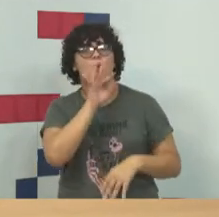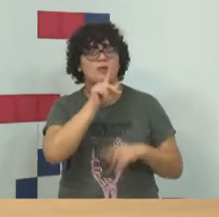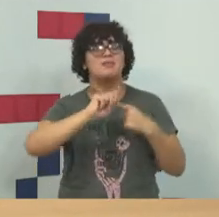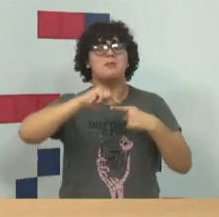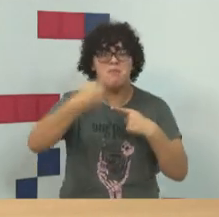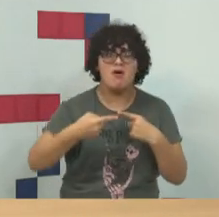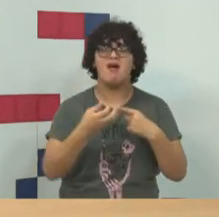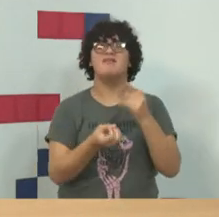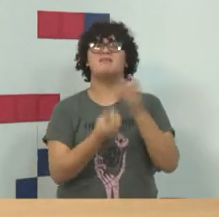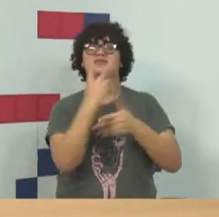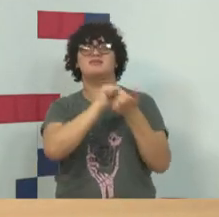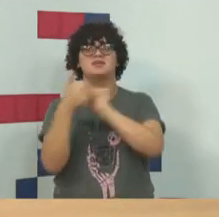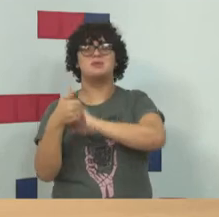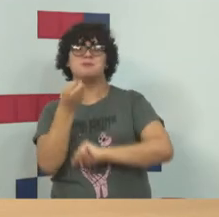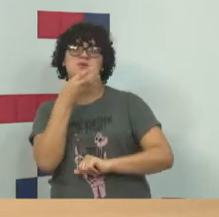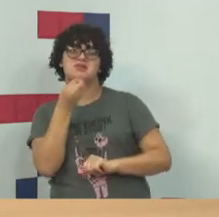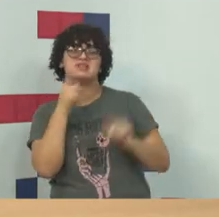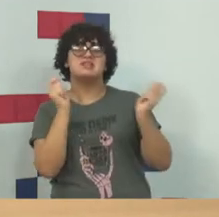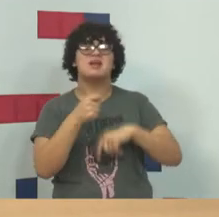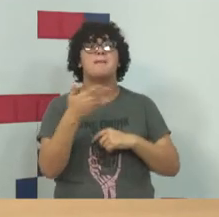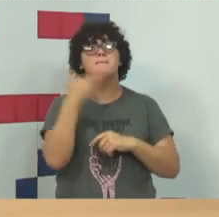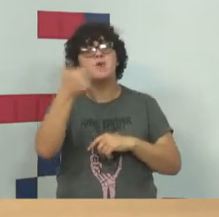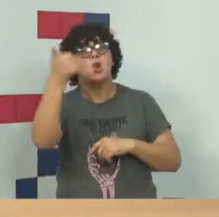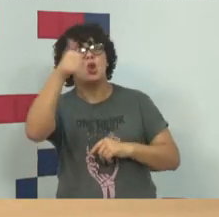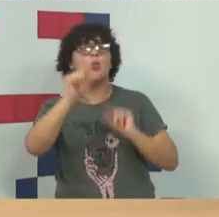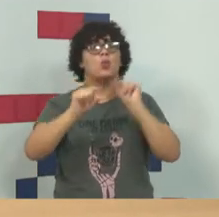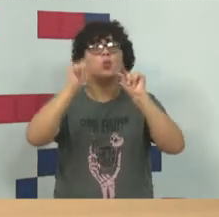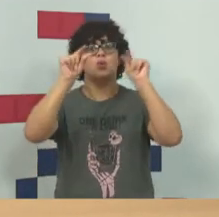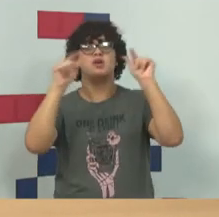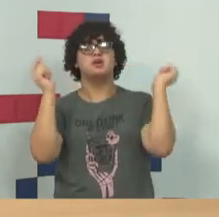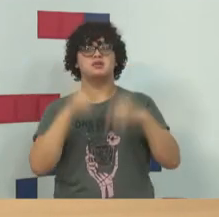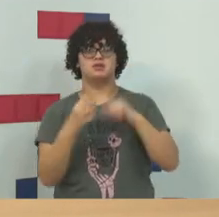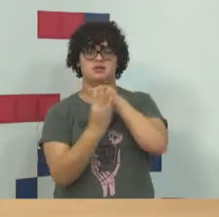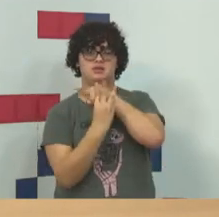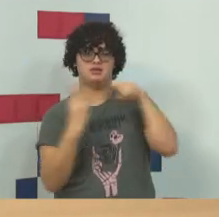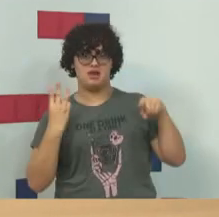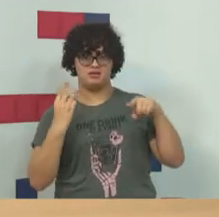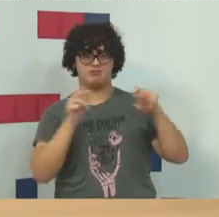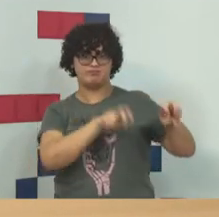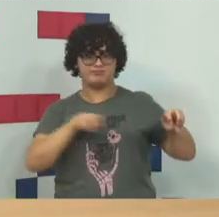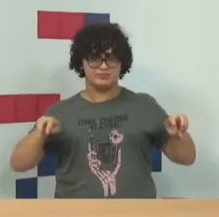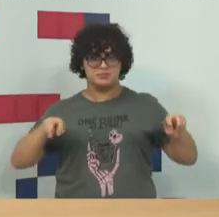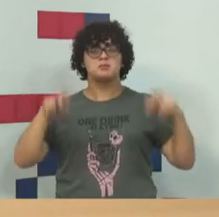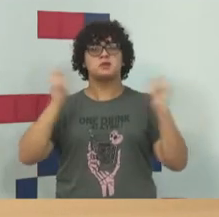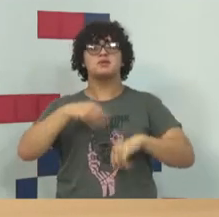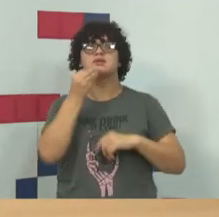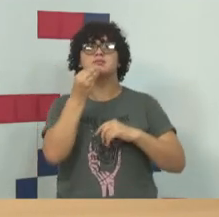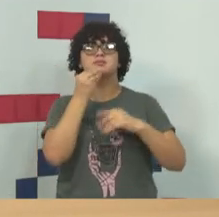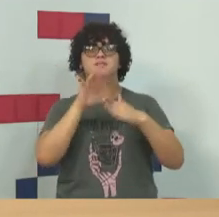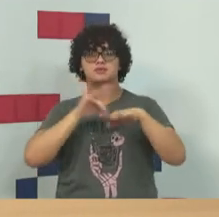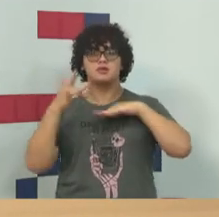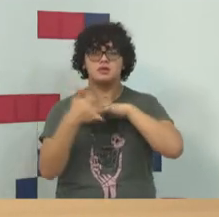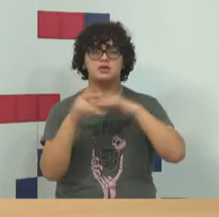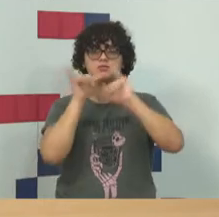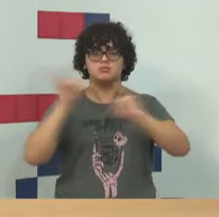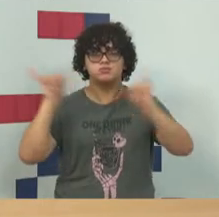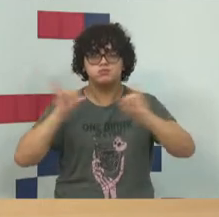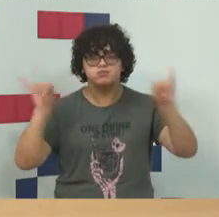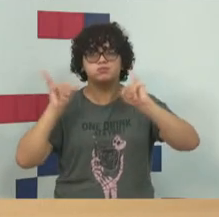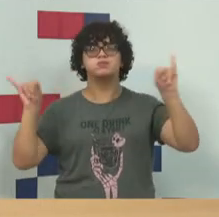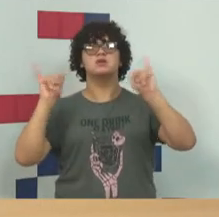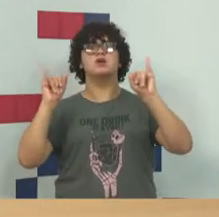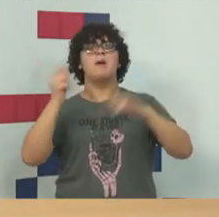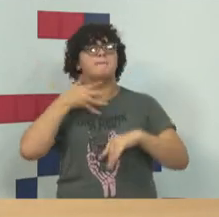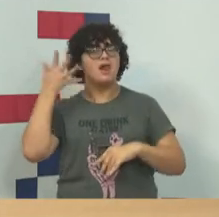Então, existem melhorias. As melhorias que nós três aqui fazemos, que é utilizar as nossas redes sociais para divulgar essas